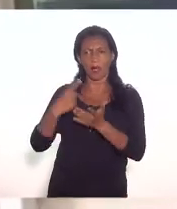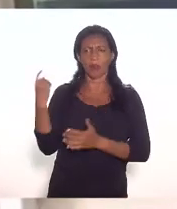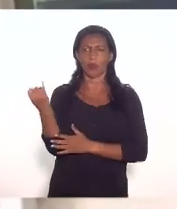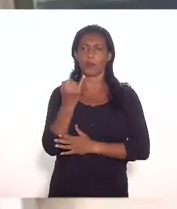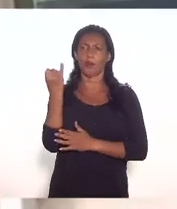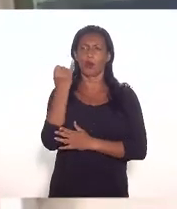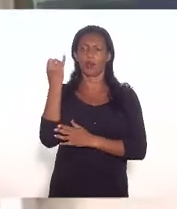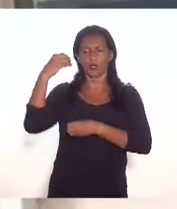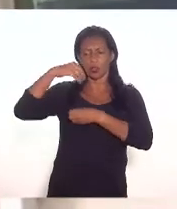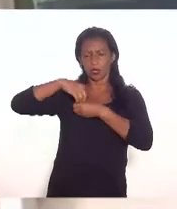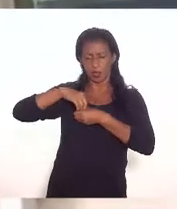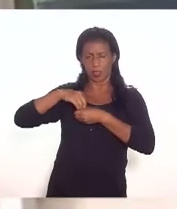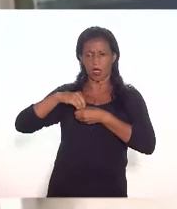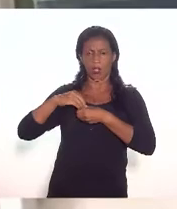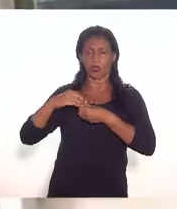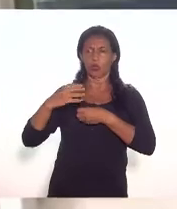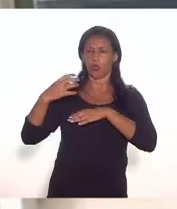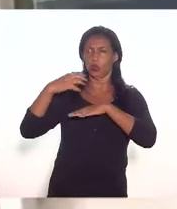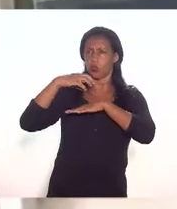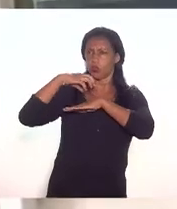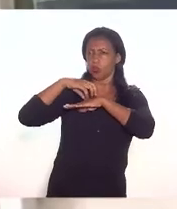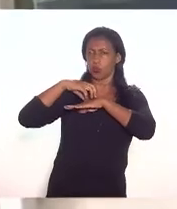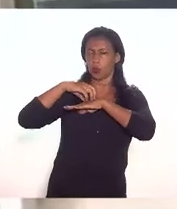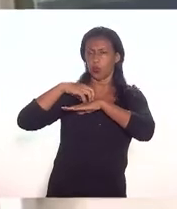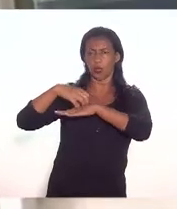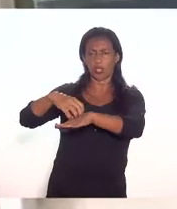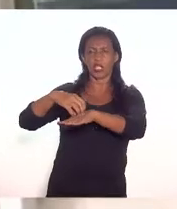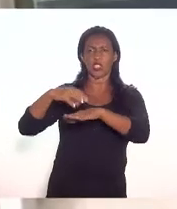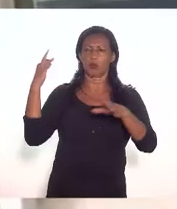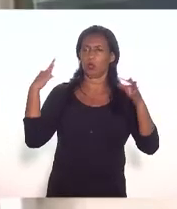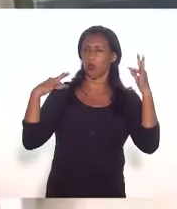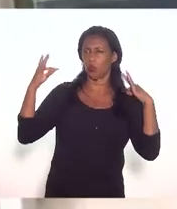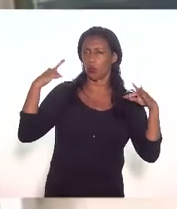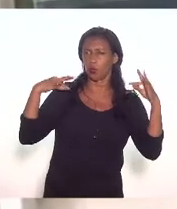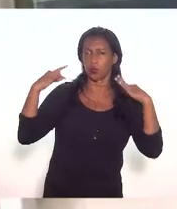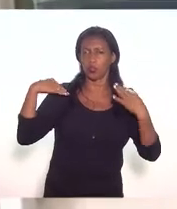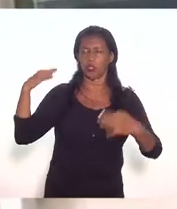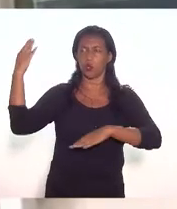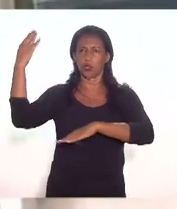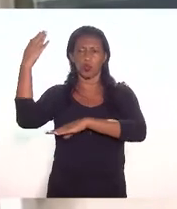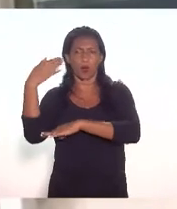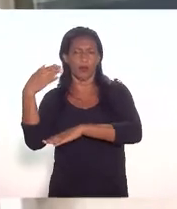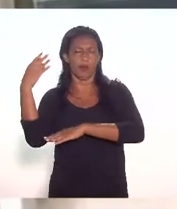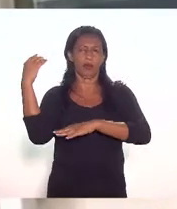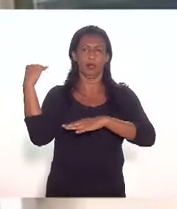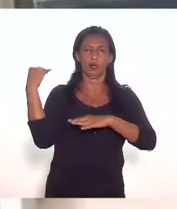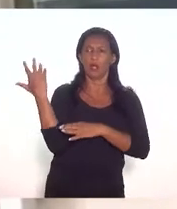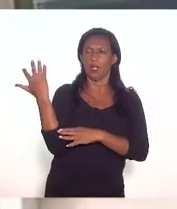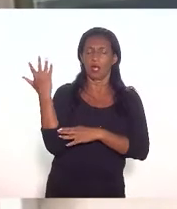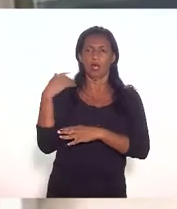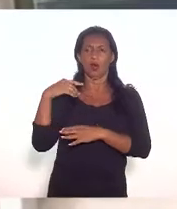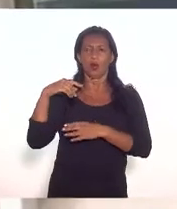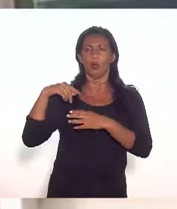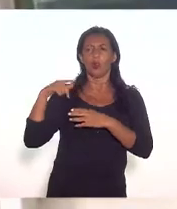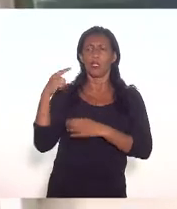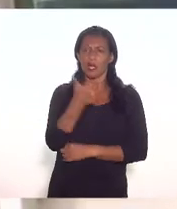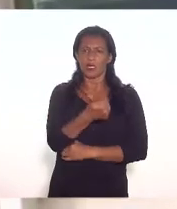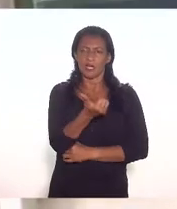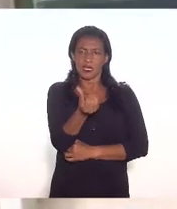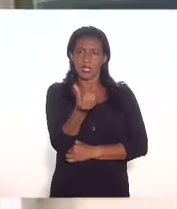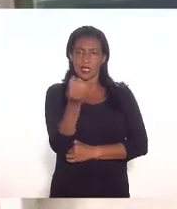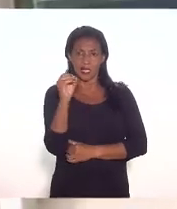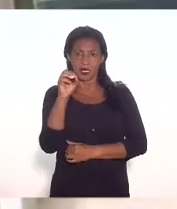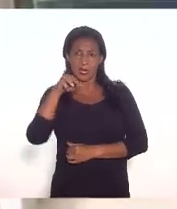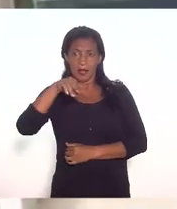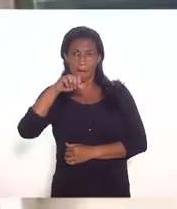cadeia turística de hotelaria restaurantes etc uma cadeia que impacta da ordem de 160 mil empregos no